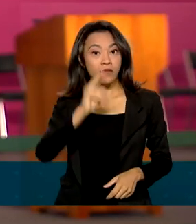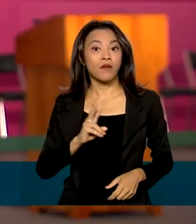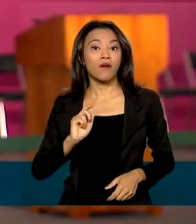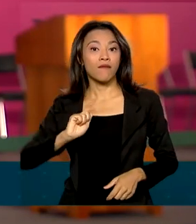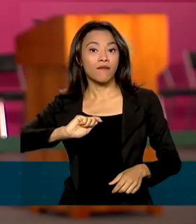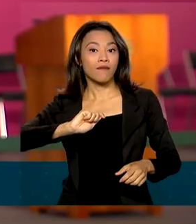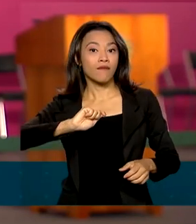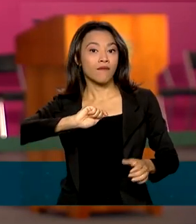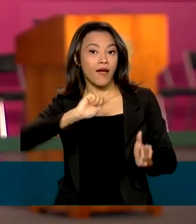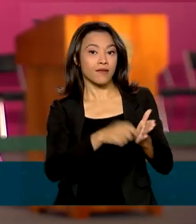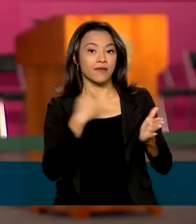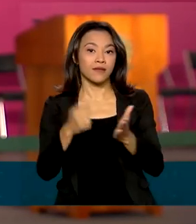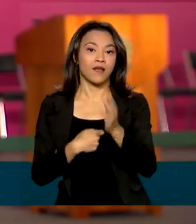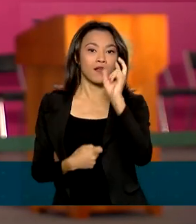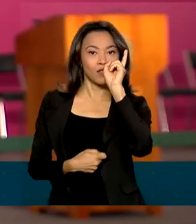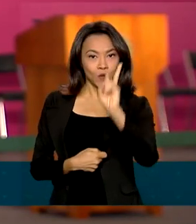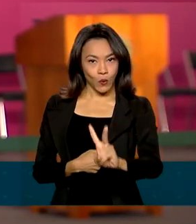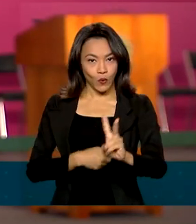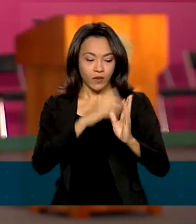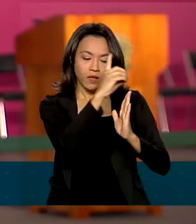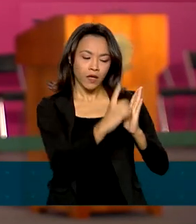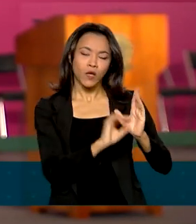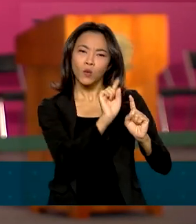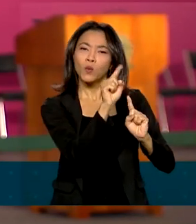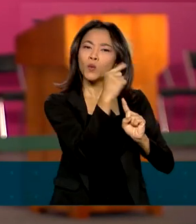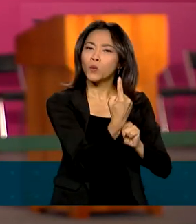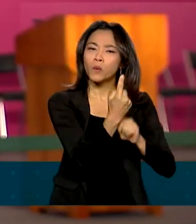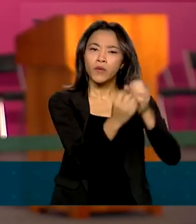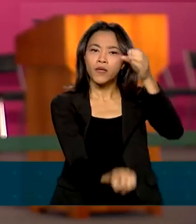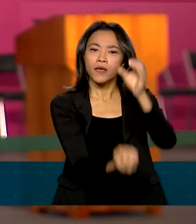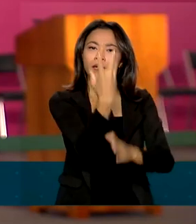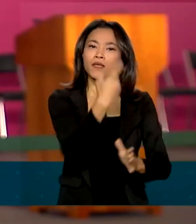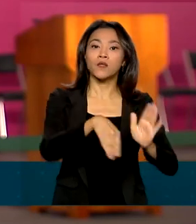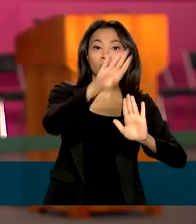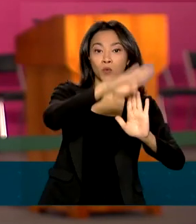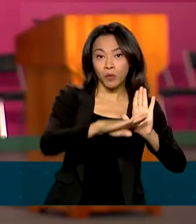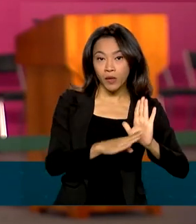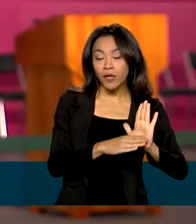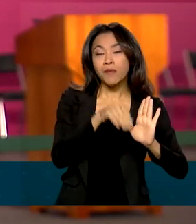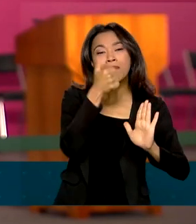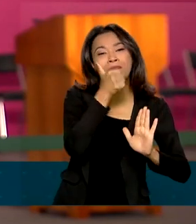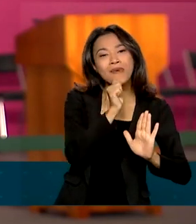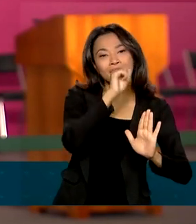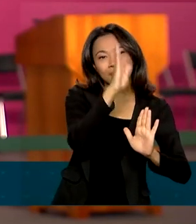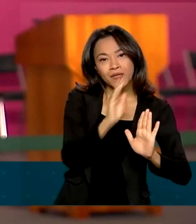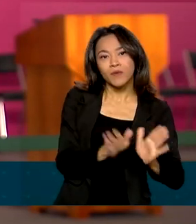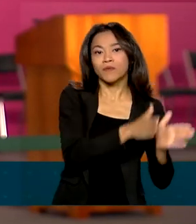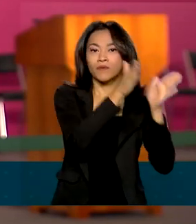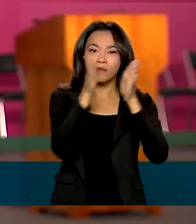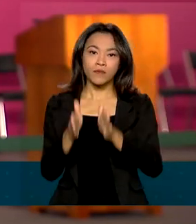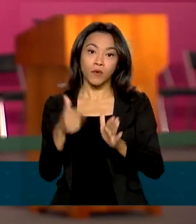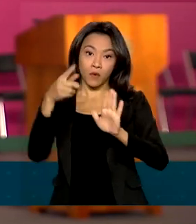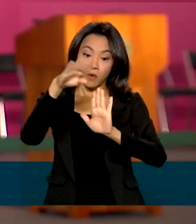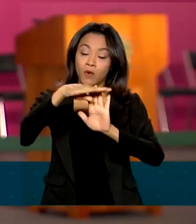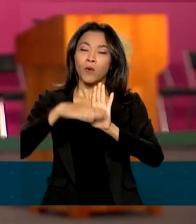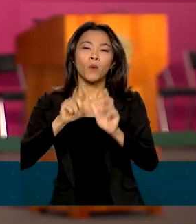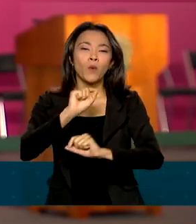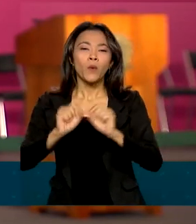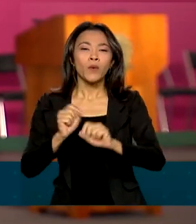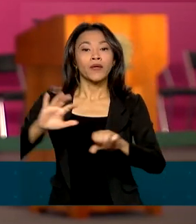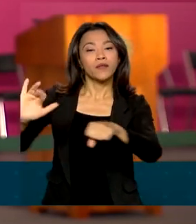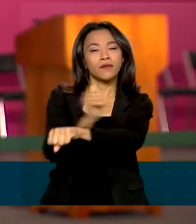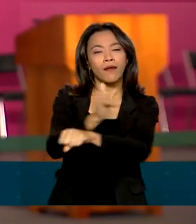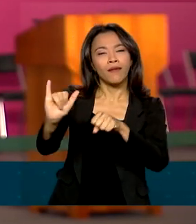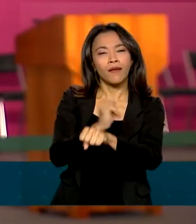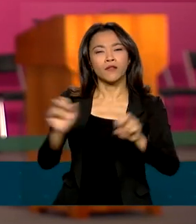decretos. Um institui a criação do programa Mães do Brasil, o outro a Estratégia Nacional de Empreendedorismo